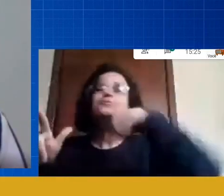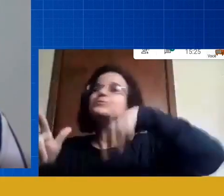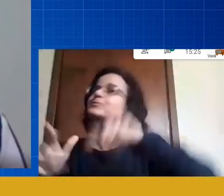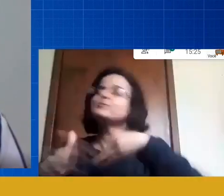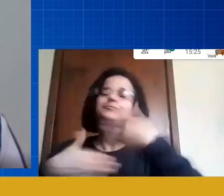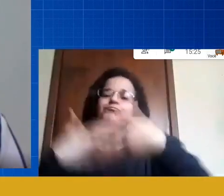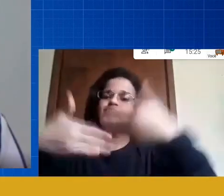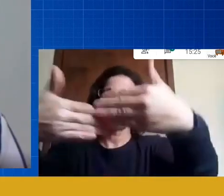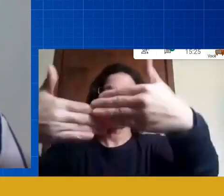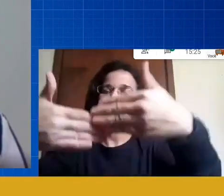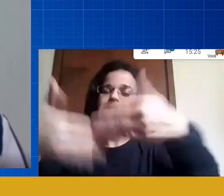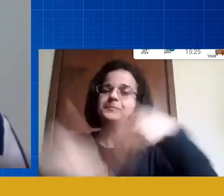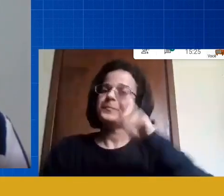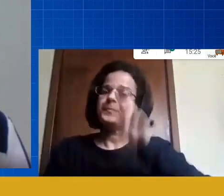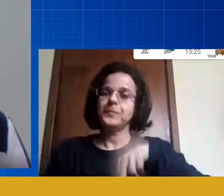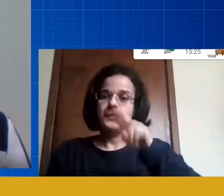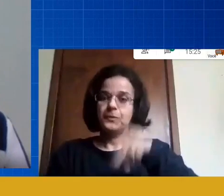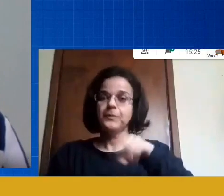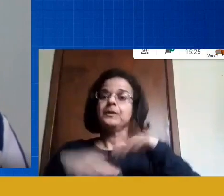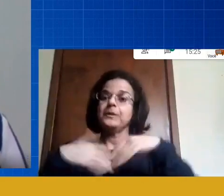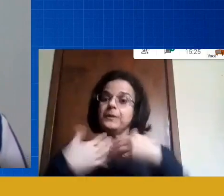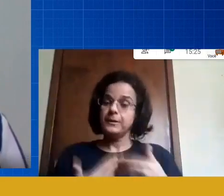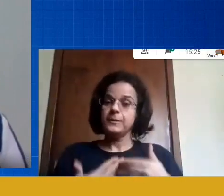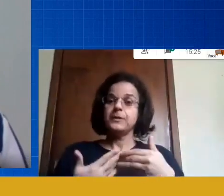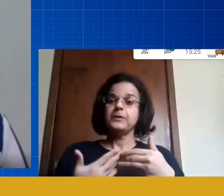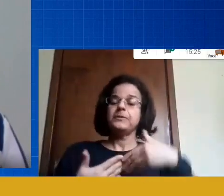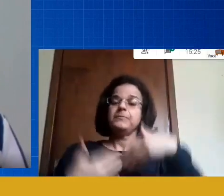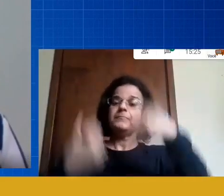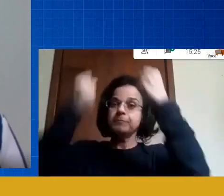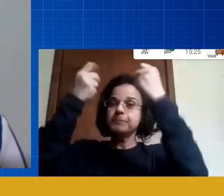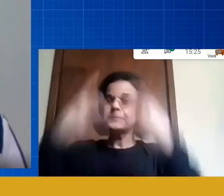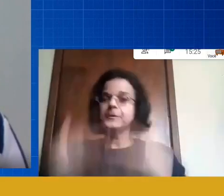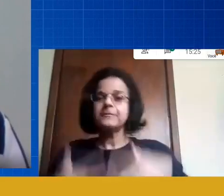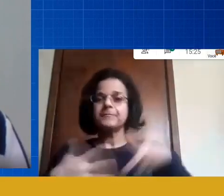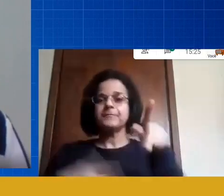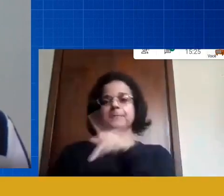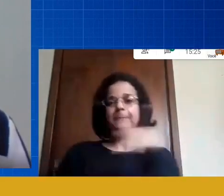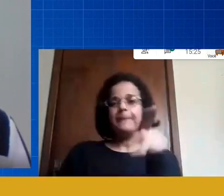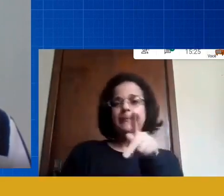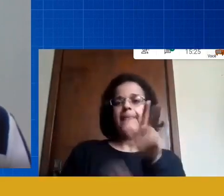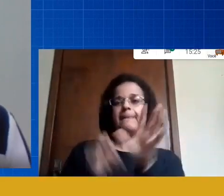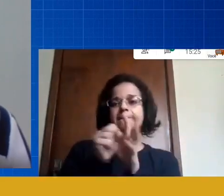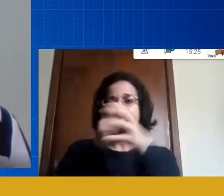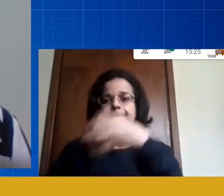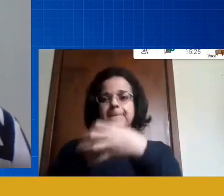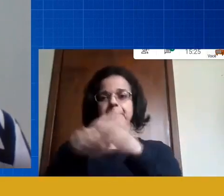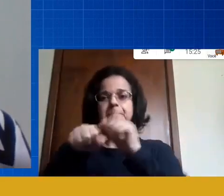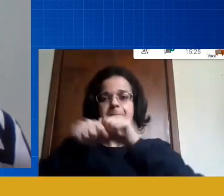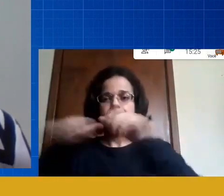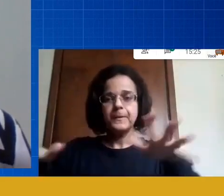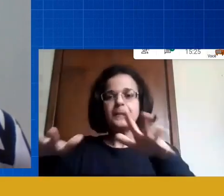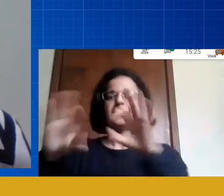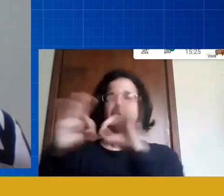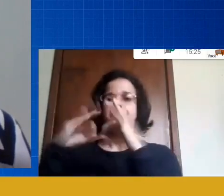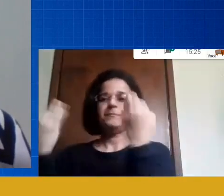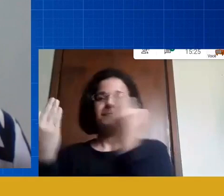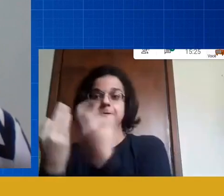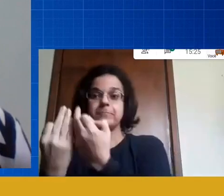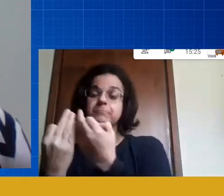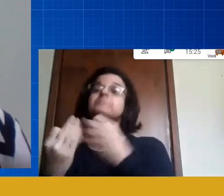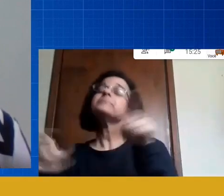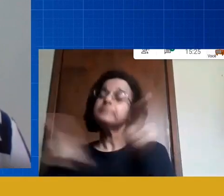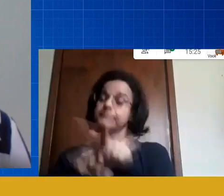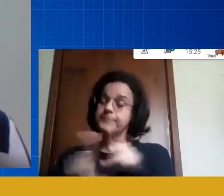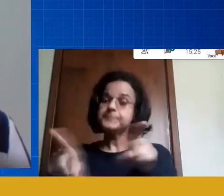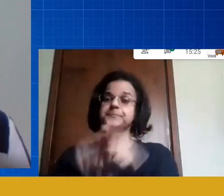então assim falar de professor falar de família falar de pandemia é falar que a gente também não sabe de algumas coisas né